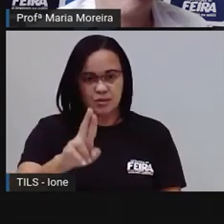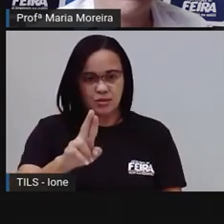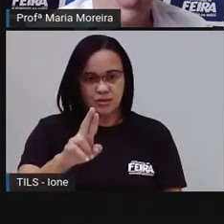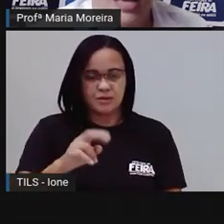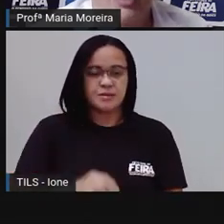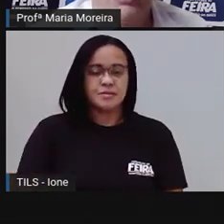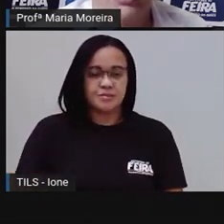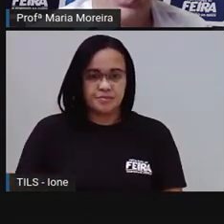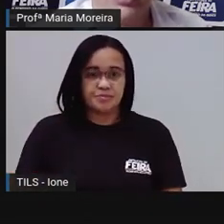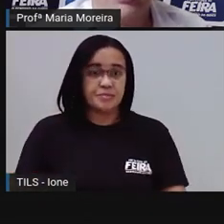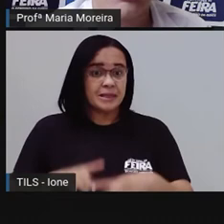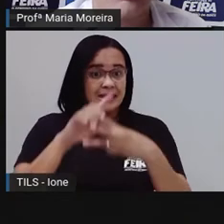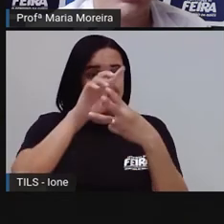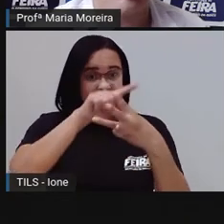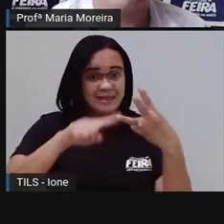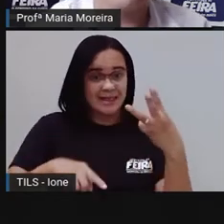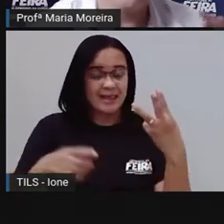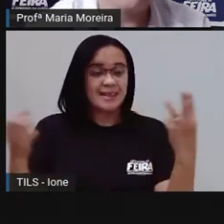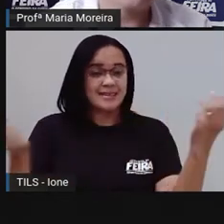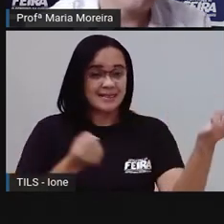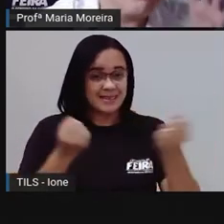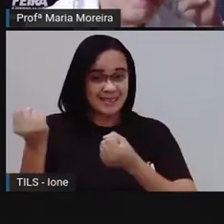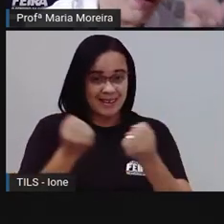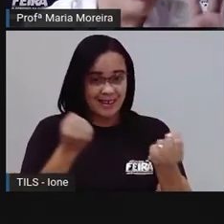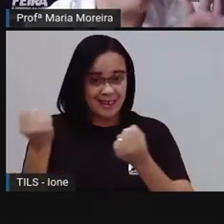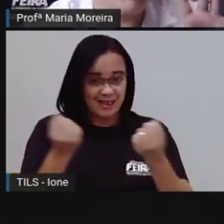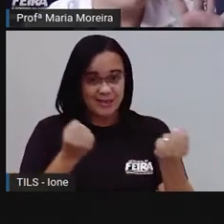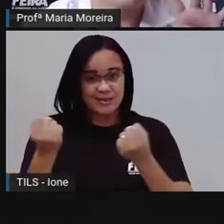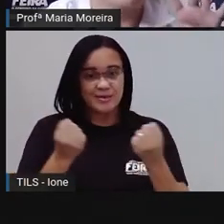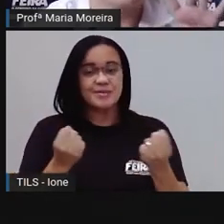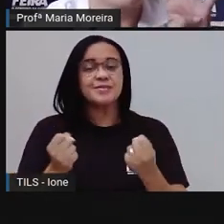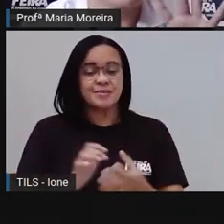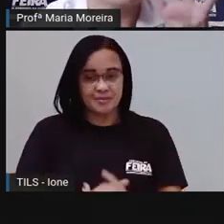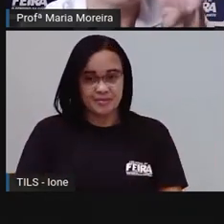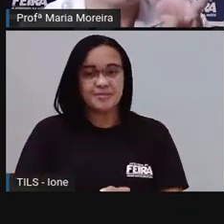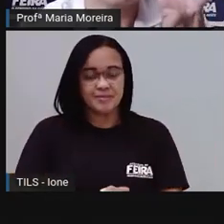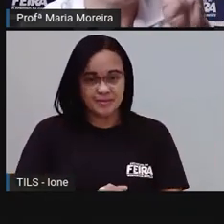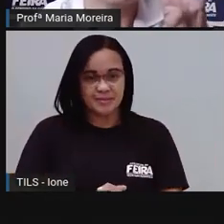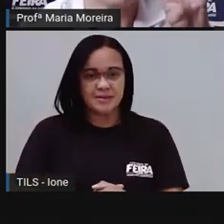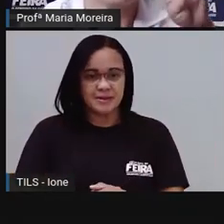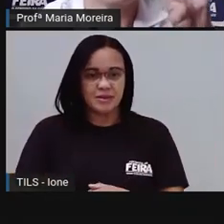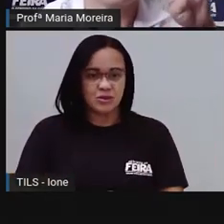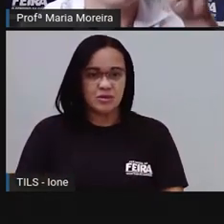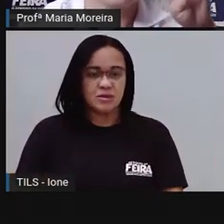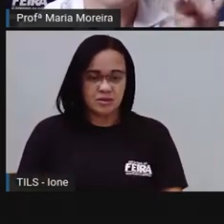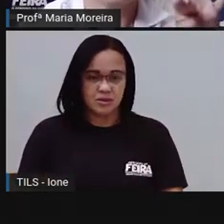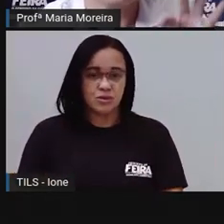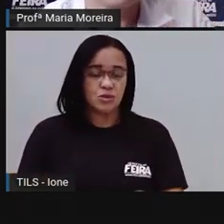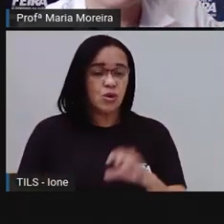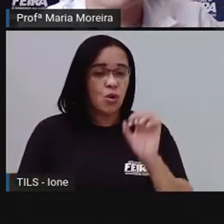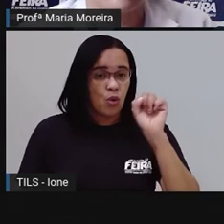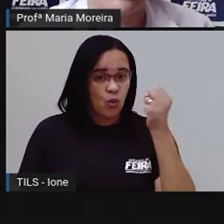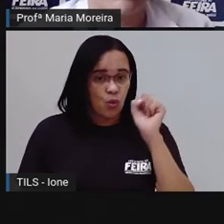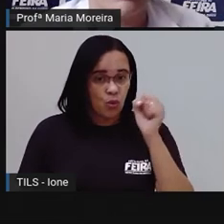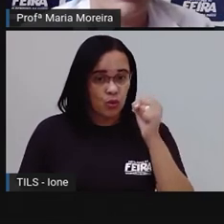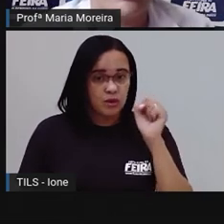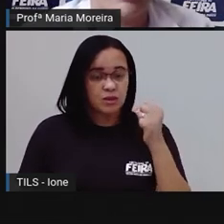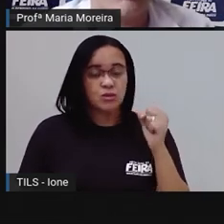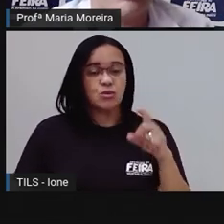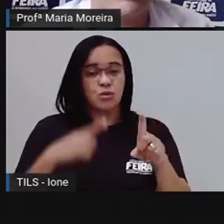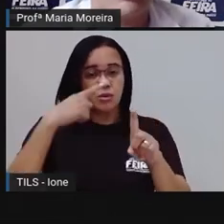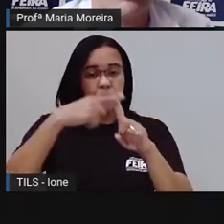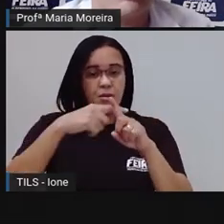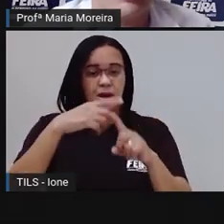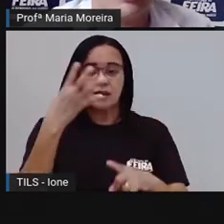Três carros, né? Será aí o oito mais quatro rodas. Oito, nove, dez, onze, doze. Então, aqui